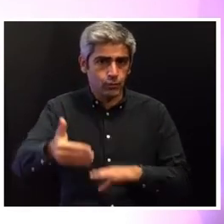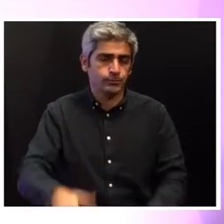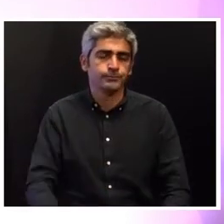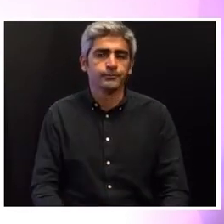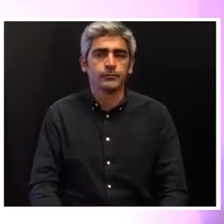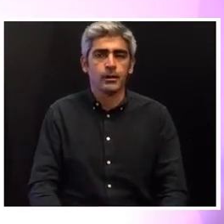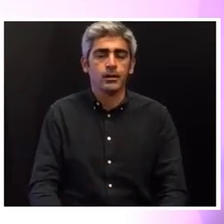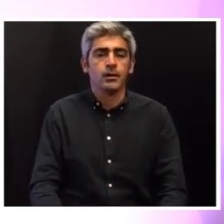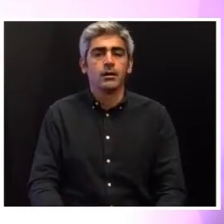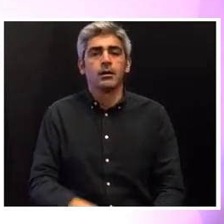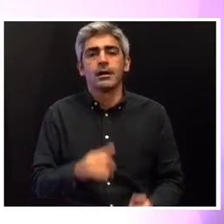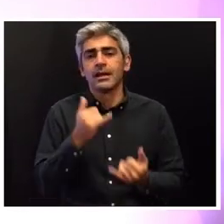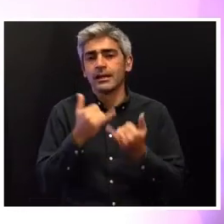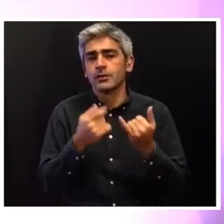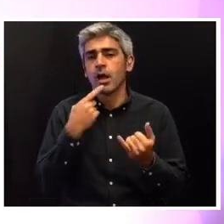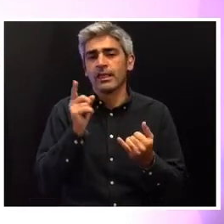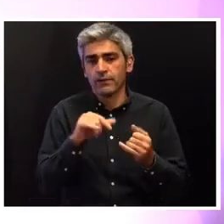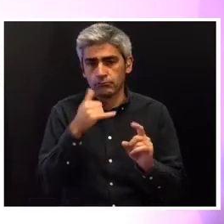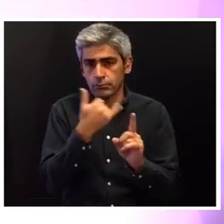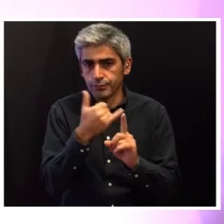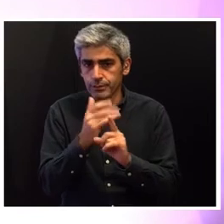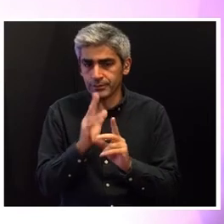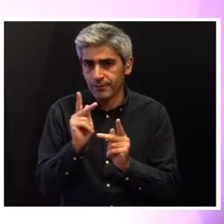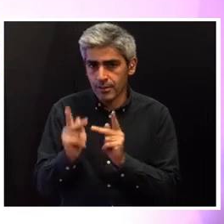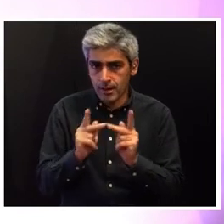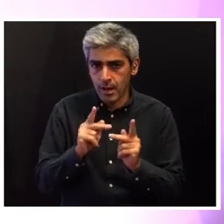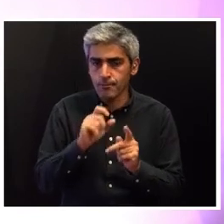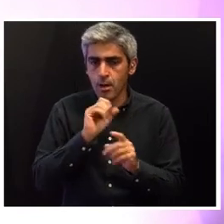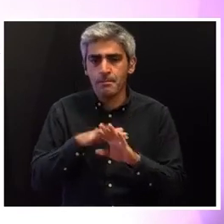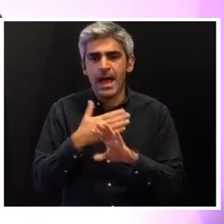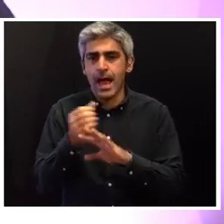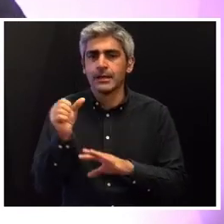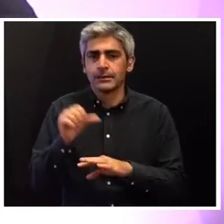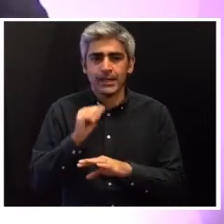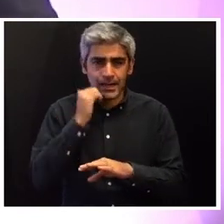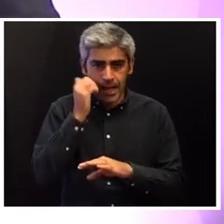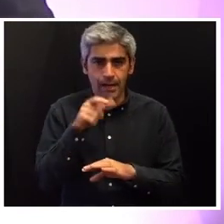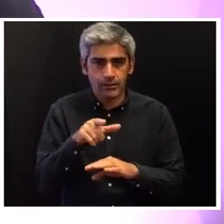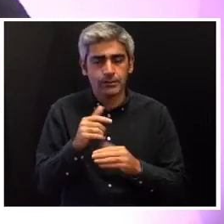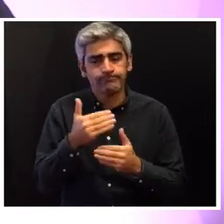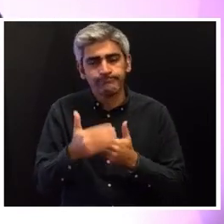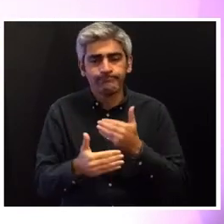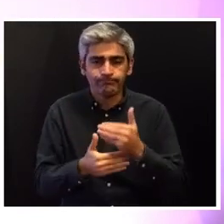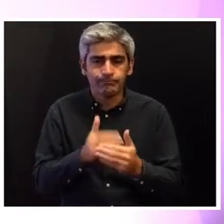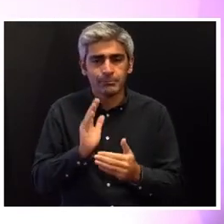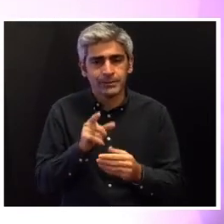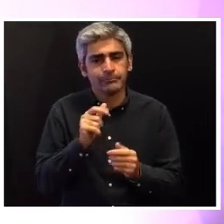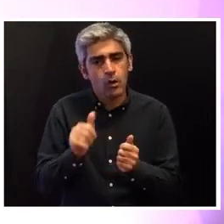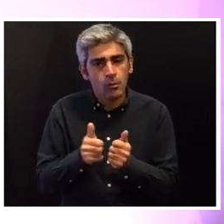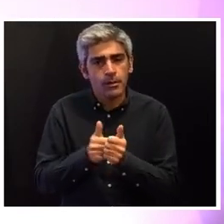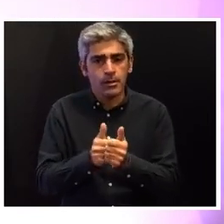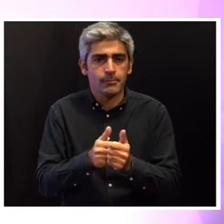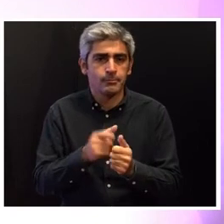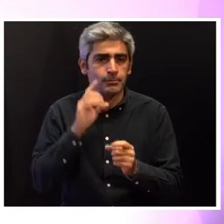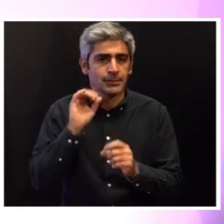Avaliar o risco da ocorrência de novas agressões e do seu agravamento é um procedimento dinâmico que deverá acompanhar os